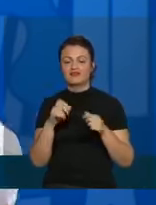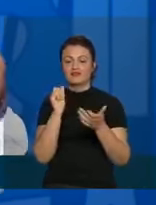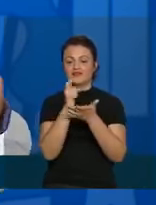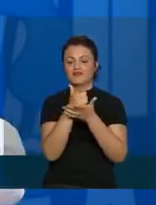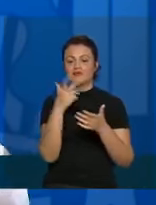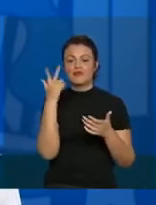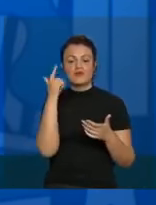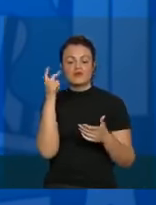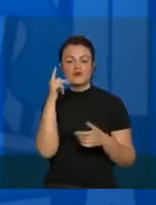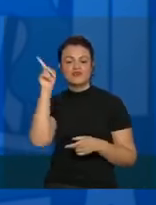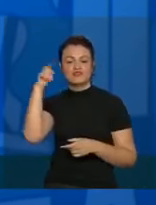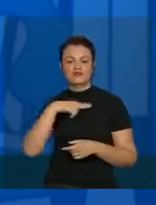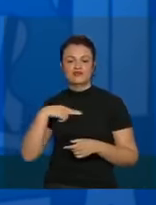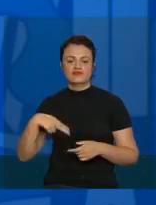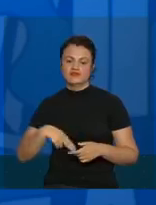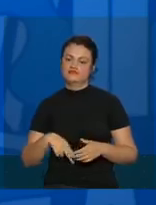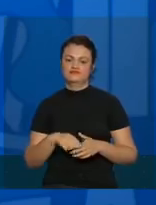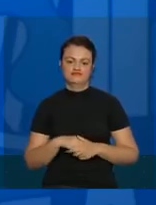normalmente da China.